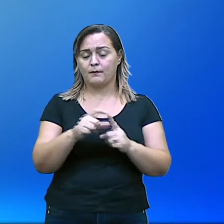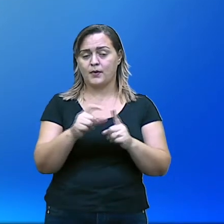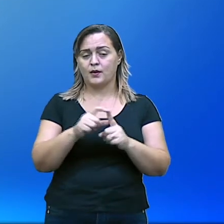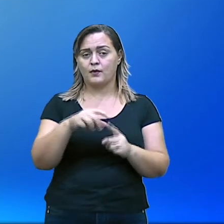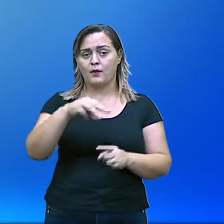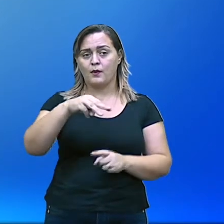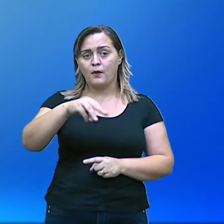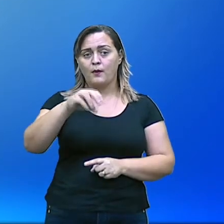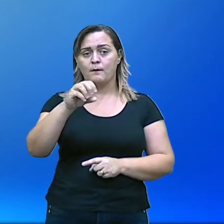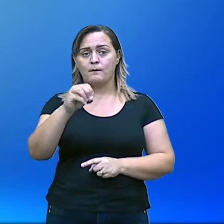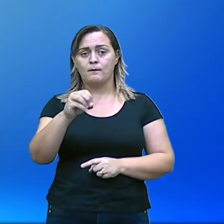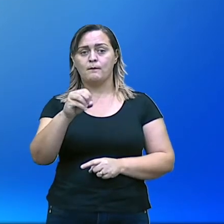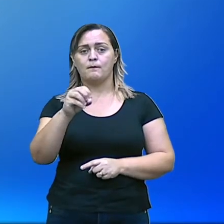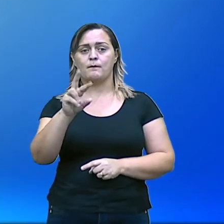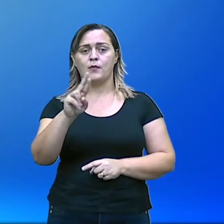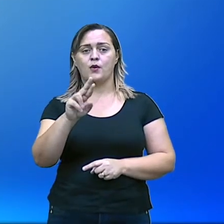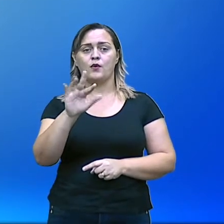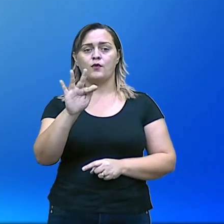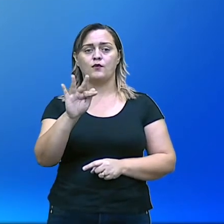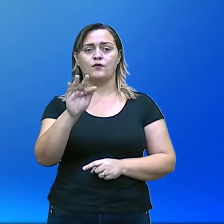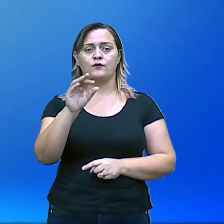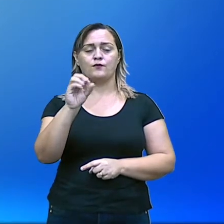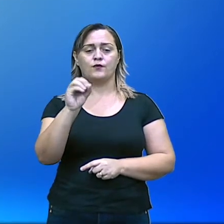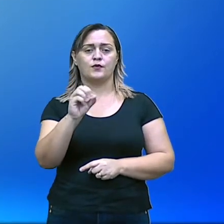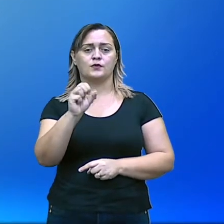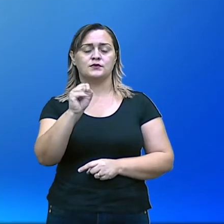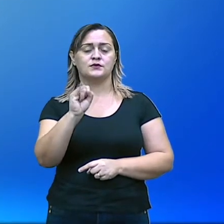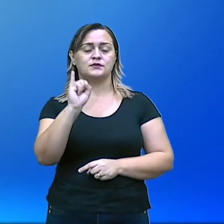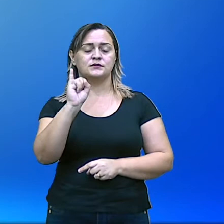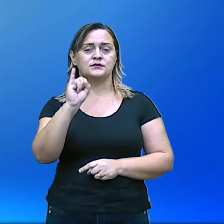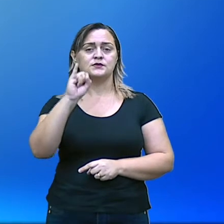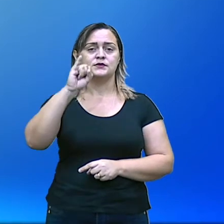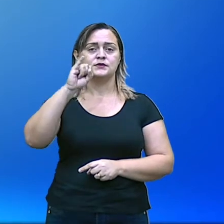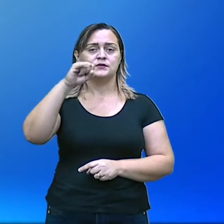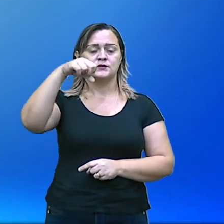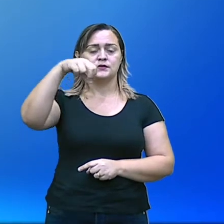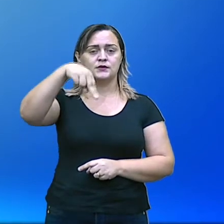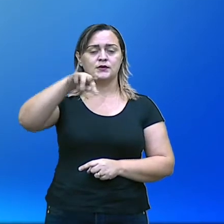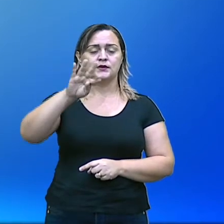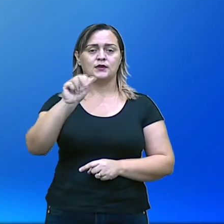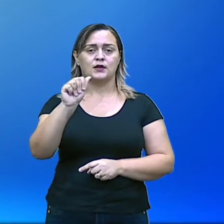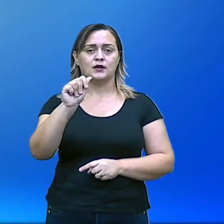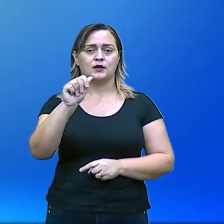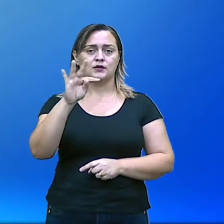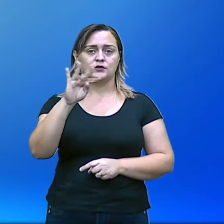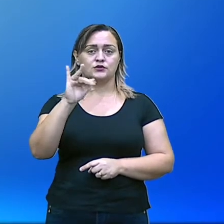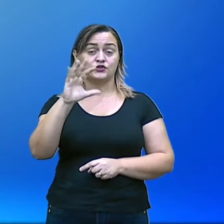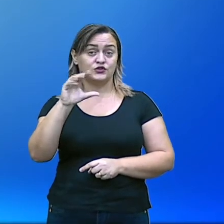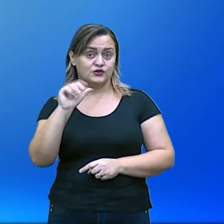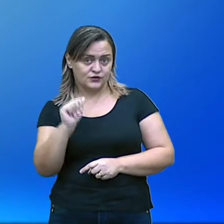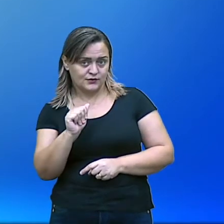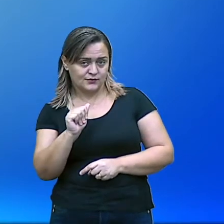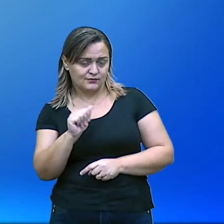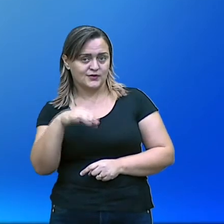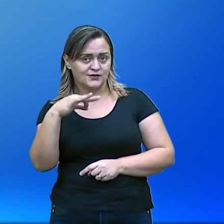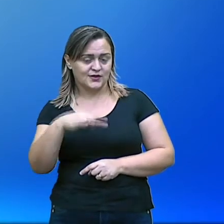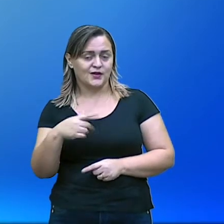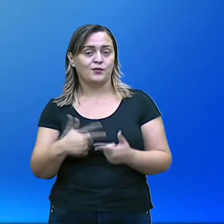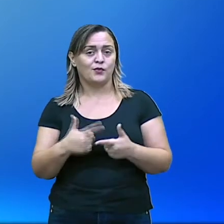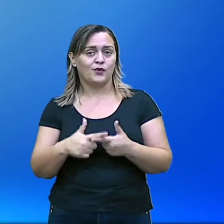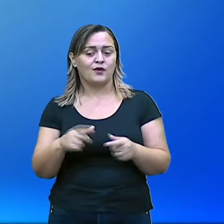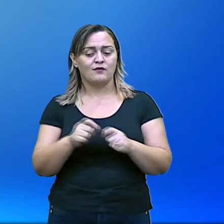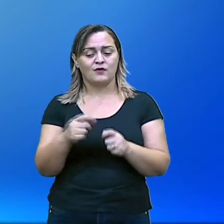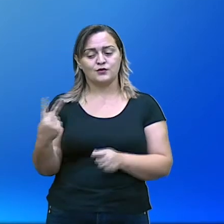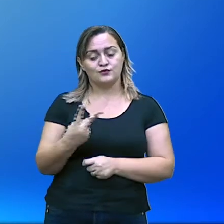teremos mais exemplos aqui. E faremos agora o quê, então? Análise morfossintática. Vamos analisar as duas ao mesmo